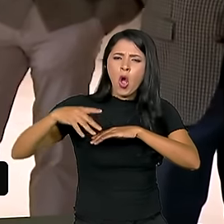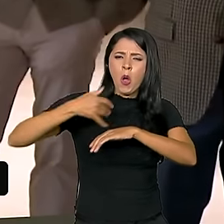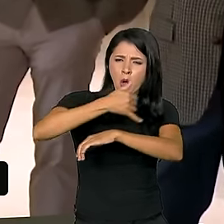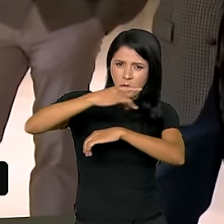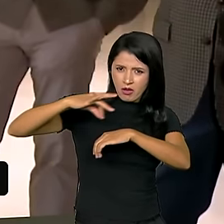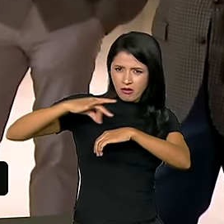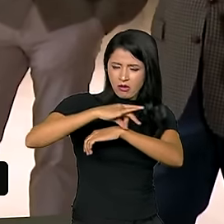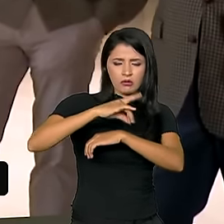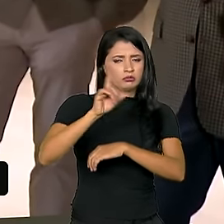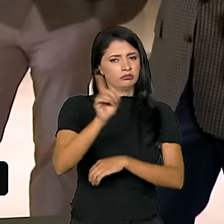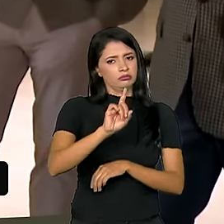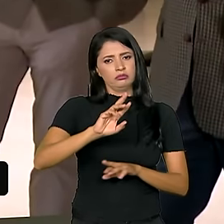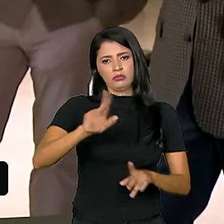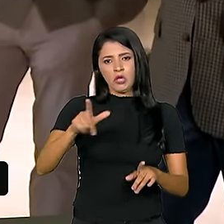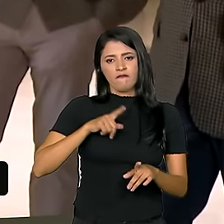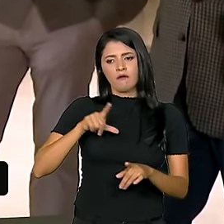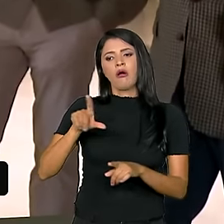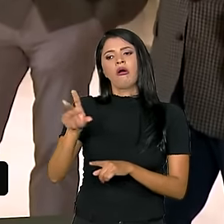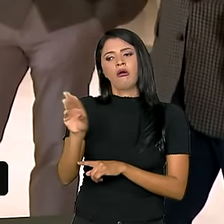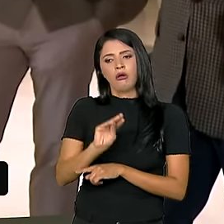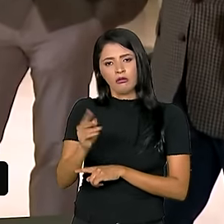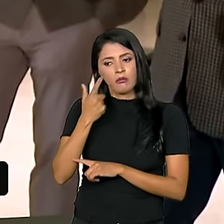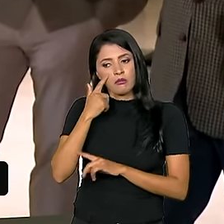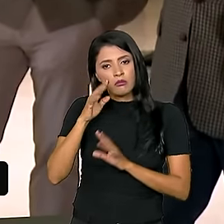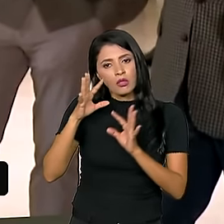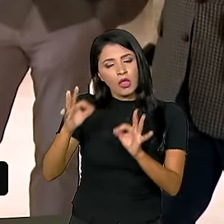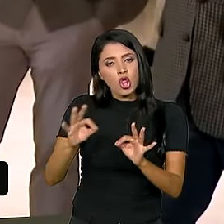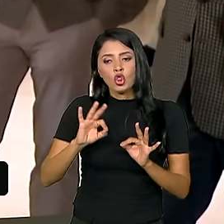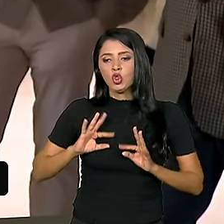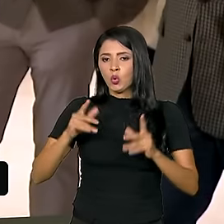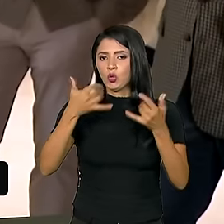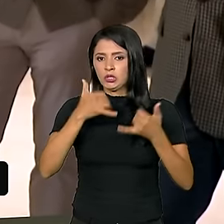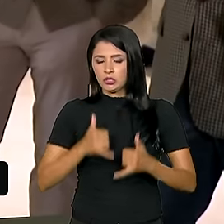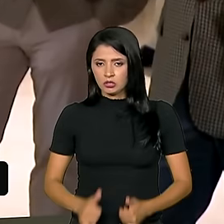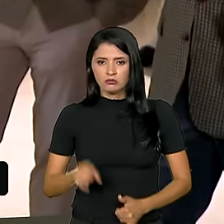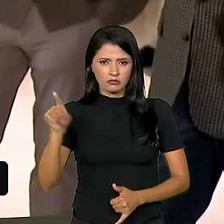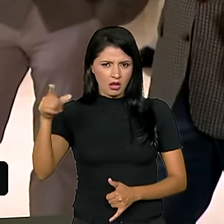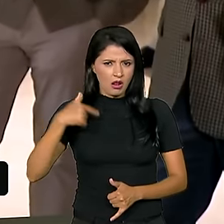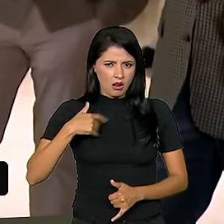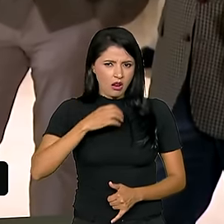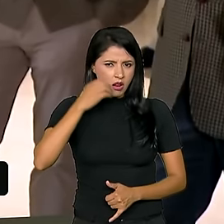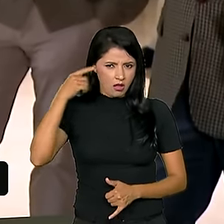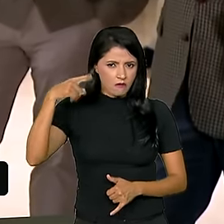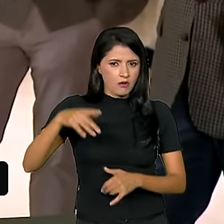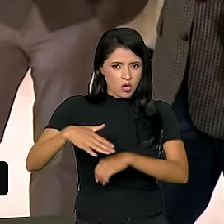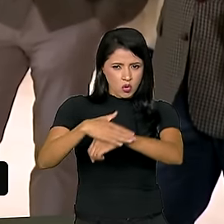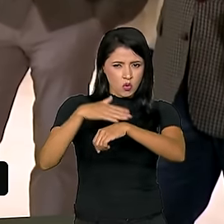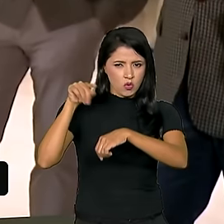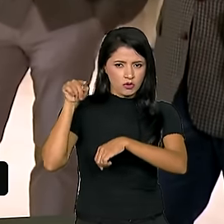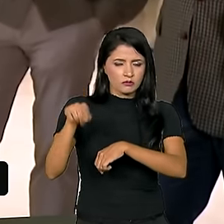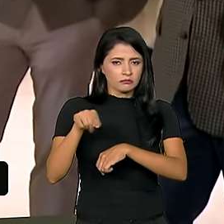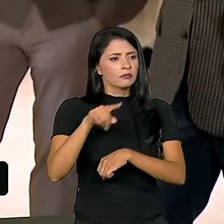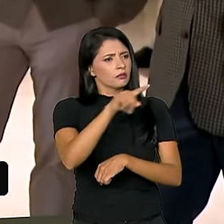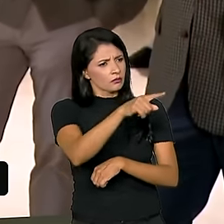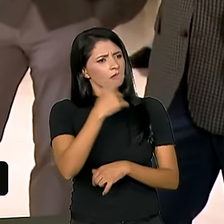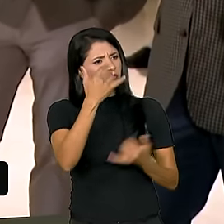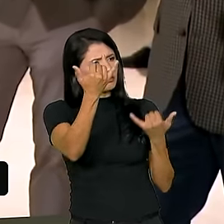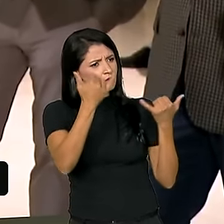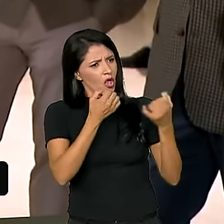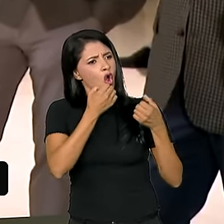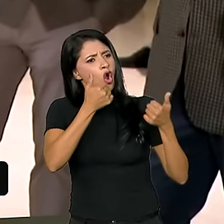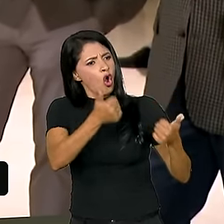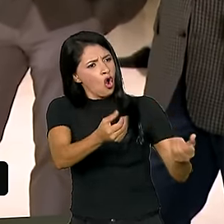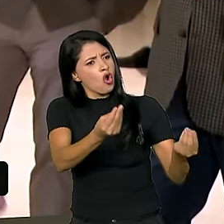uma empresa, sabe, que vai cuidar da energia como um todo. E a Arábia, o senhor vai conversar com ele? Eu vou conversar com ele. Você me deu uma bela informação.